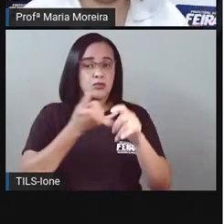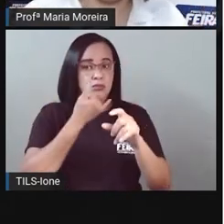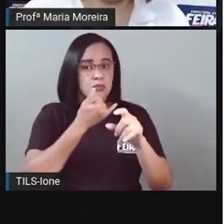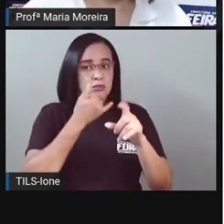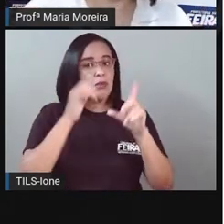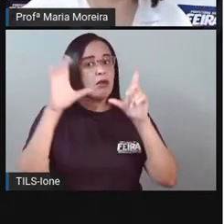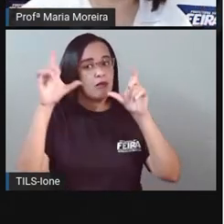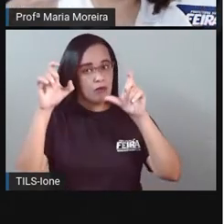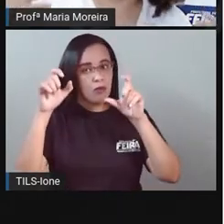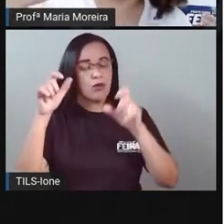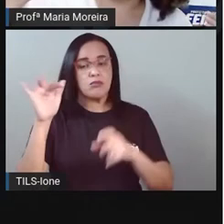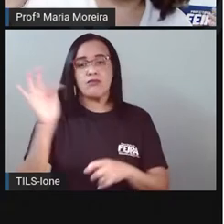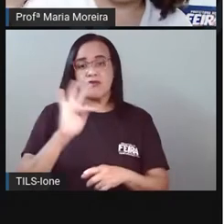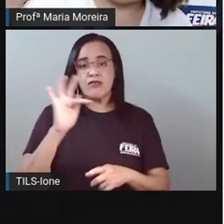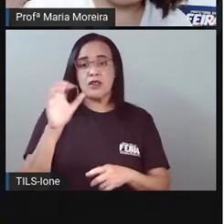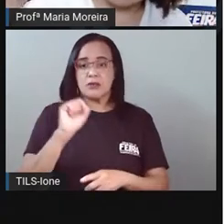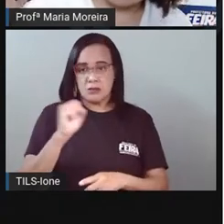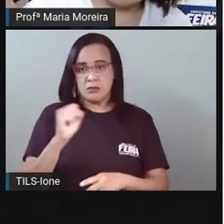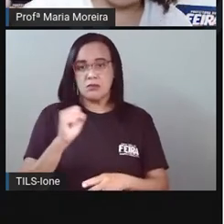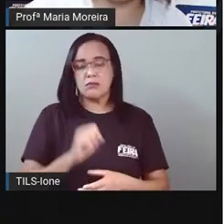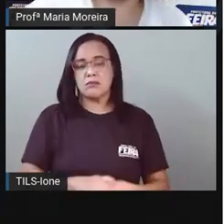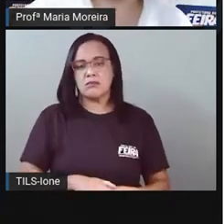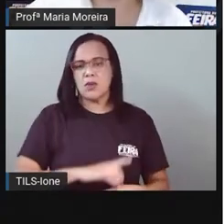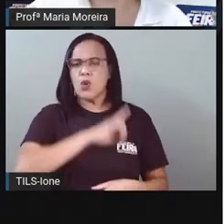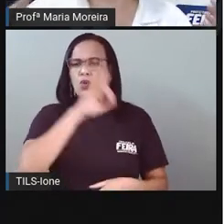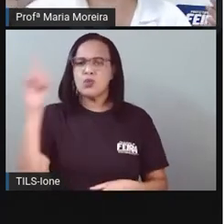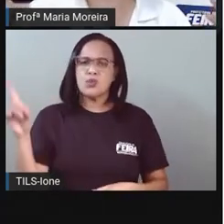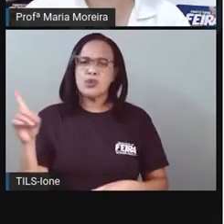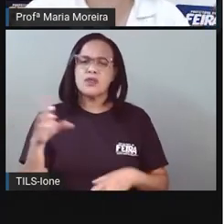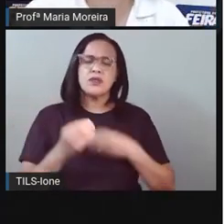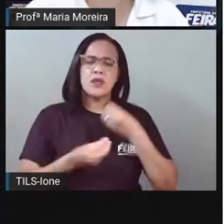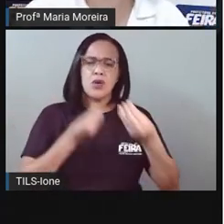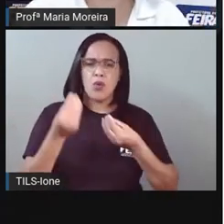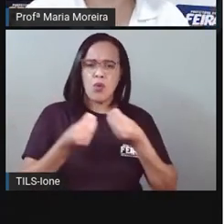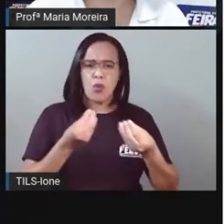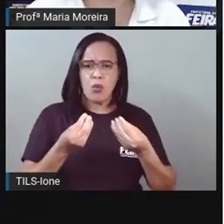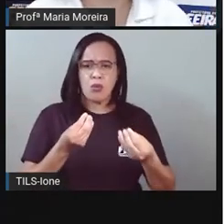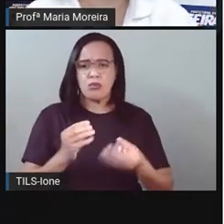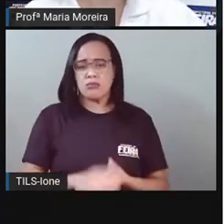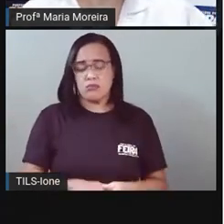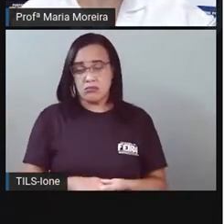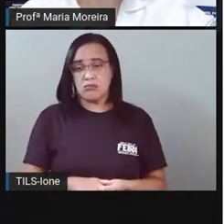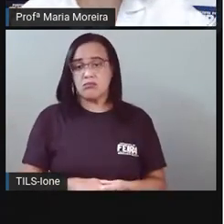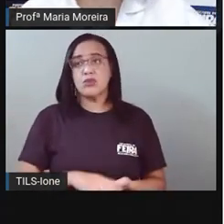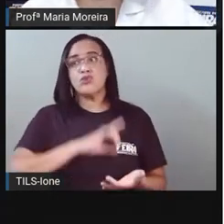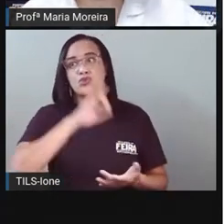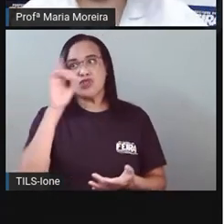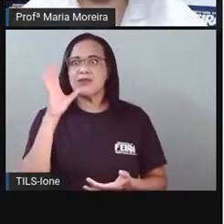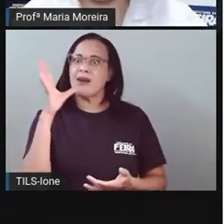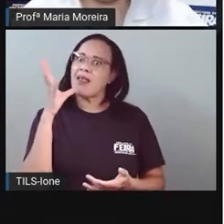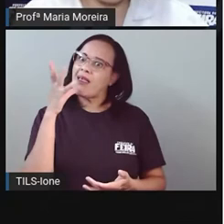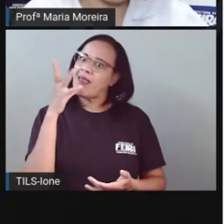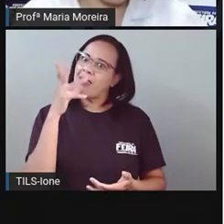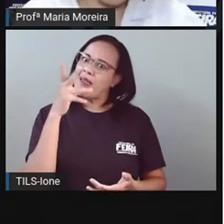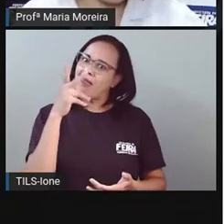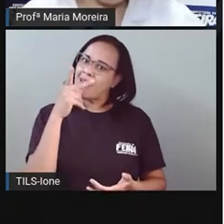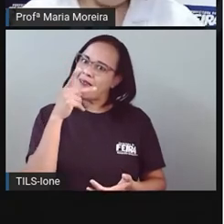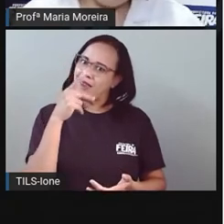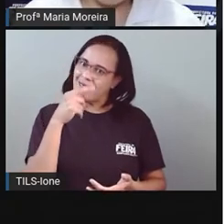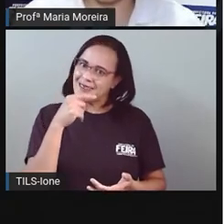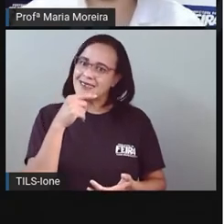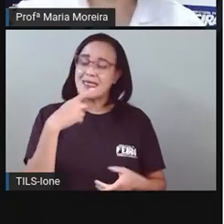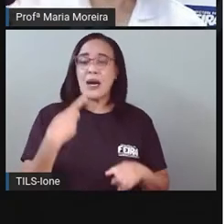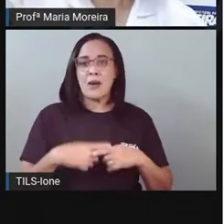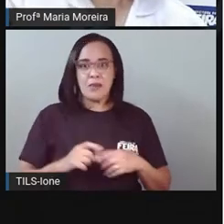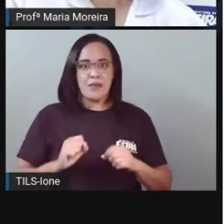caminhar O dia amanhece mais cedo A gente tem a sensação de que o dia é mais longo Porque amanhece mais cedo Fica claro aí